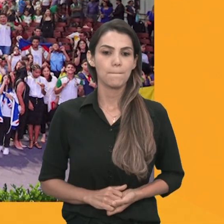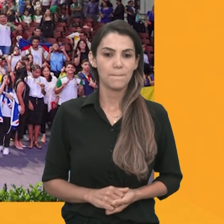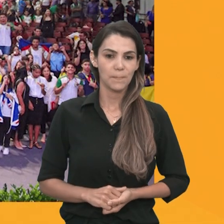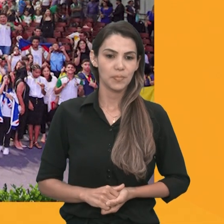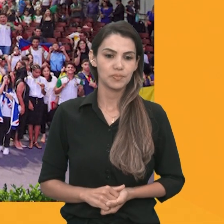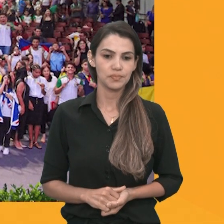A Olimpíada, Inovação. Obrigado.